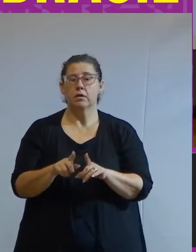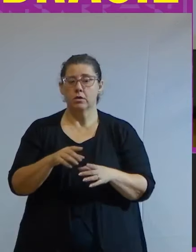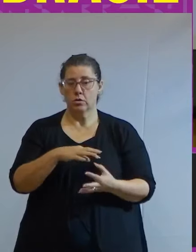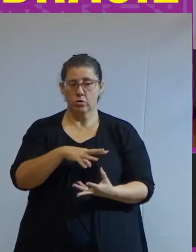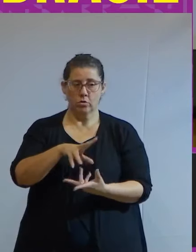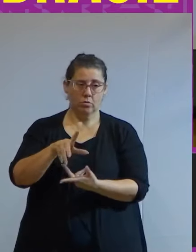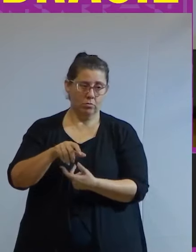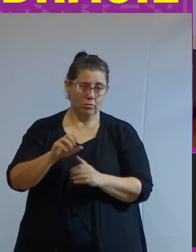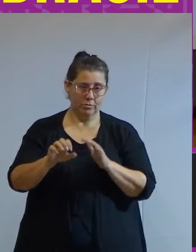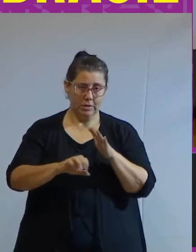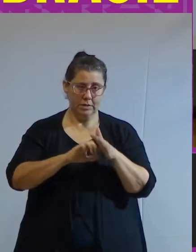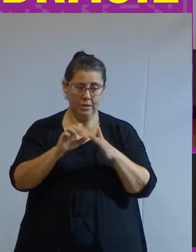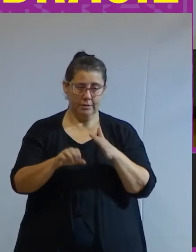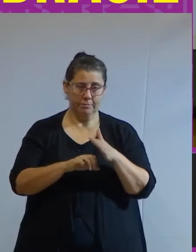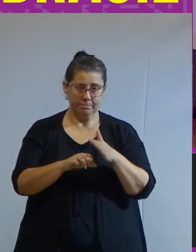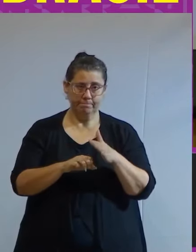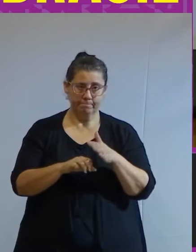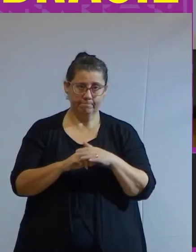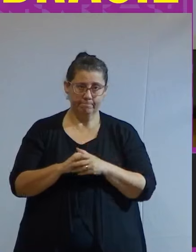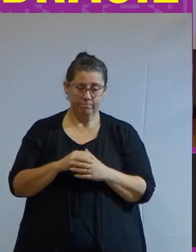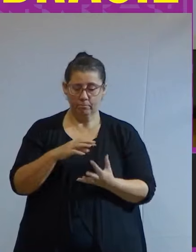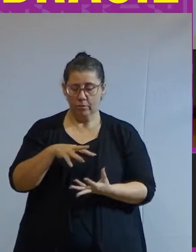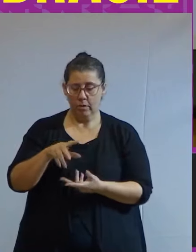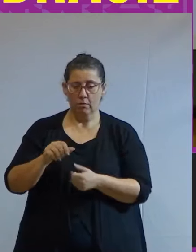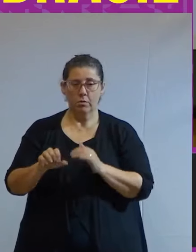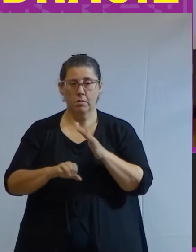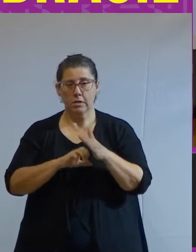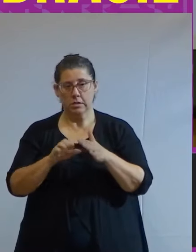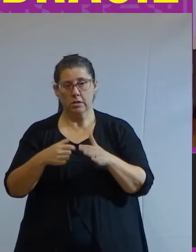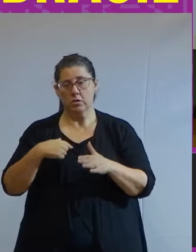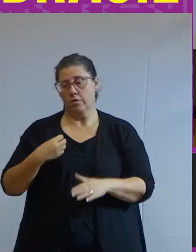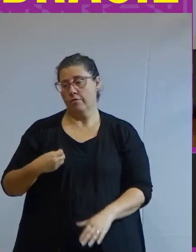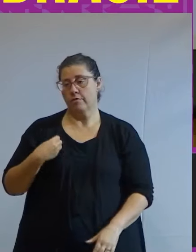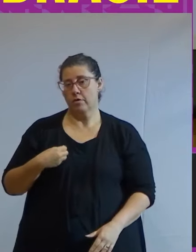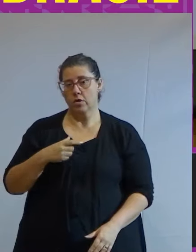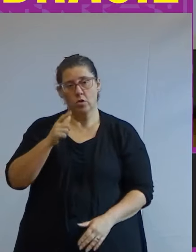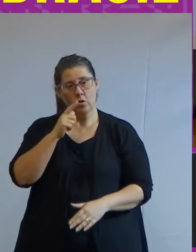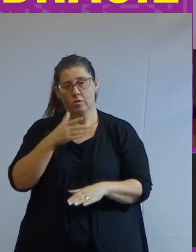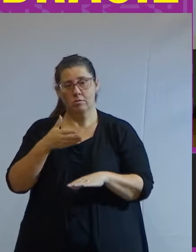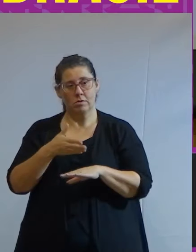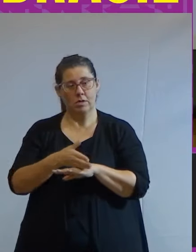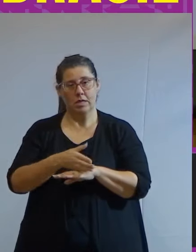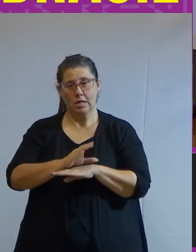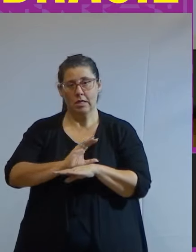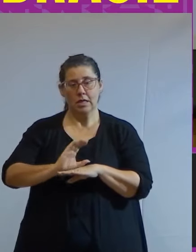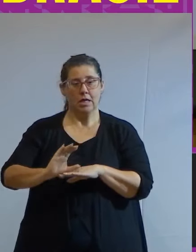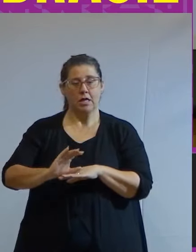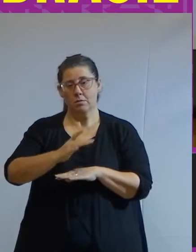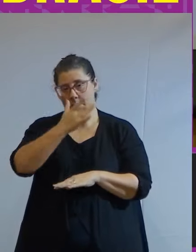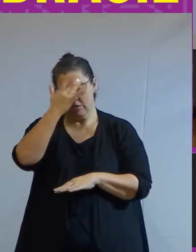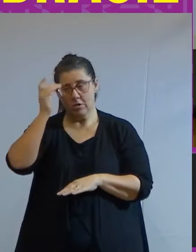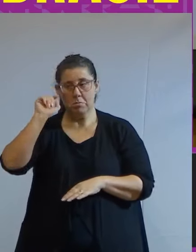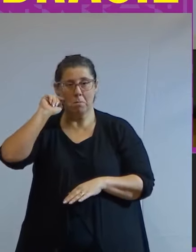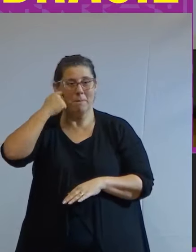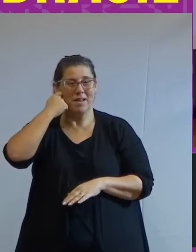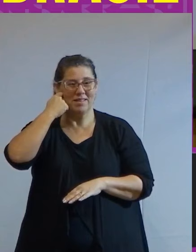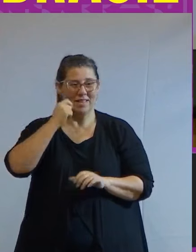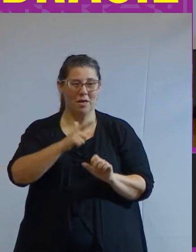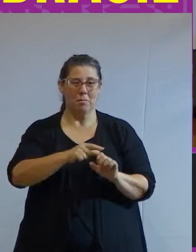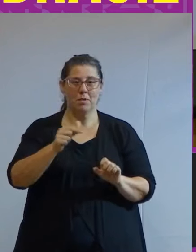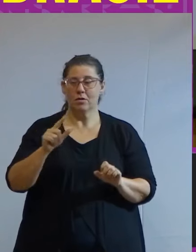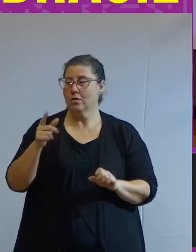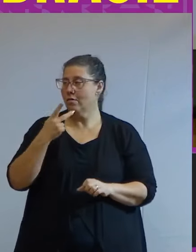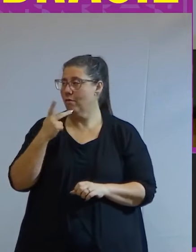corporativo o mundo corporativo em eu vivo hoje eles não dão acesso ao crédito para pessoas pretas empreendedoras o que a senhora